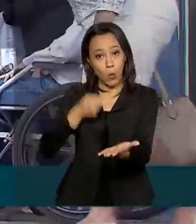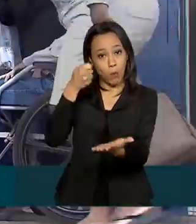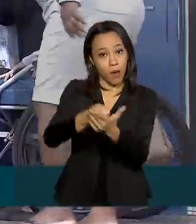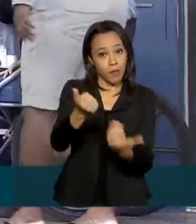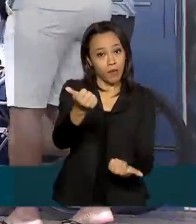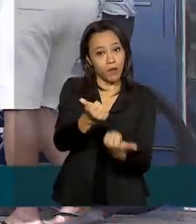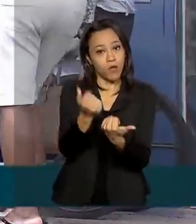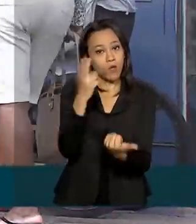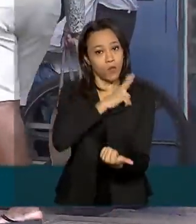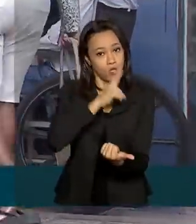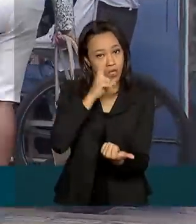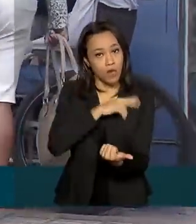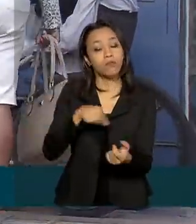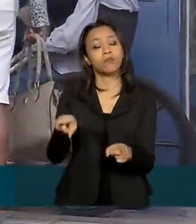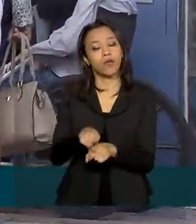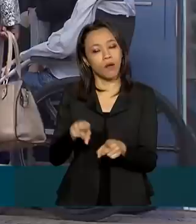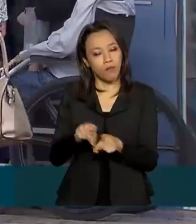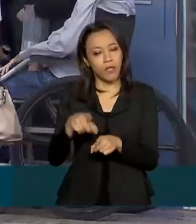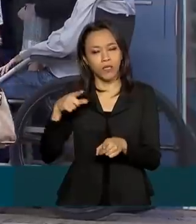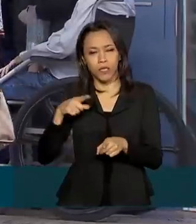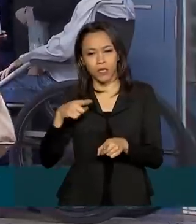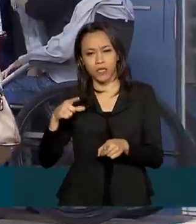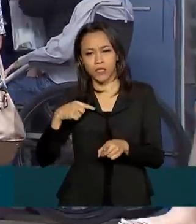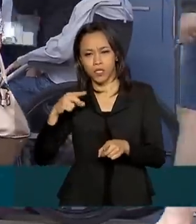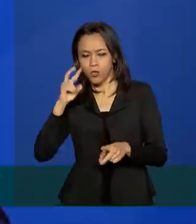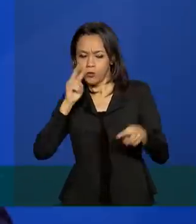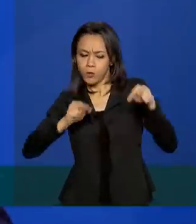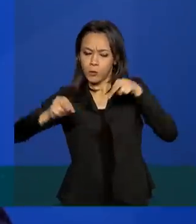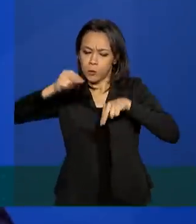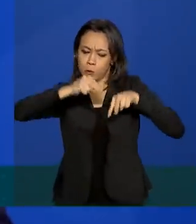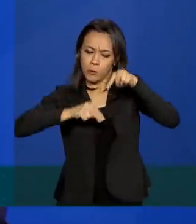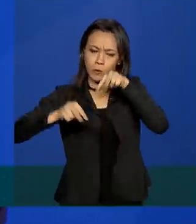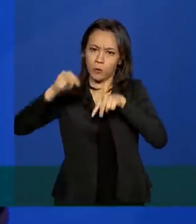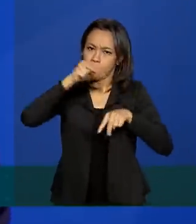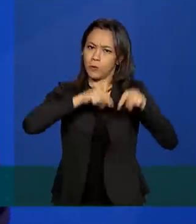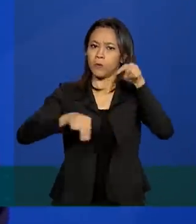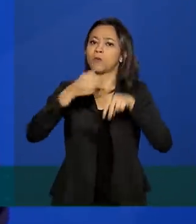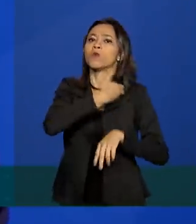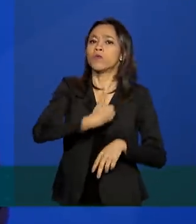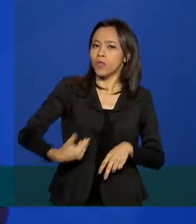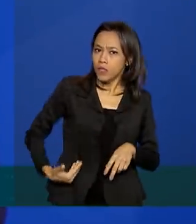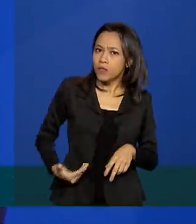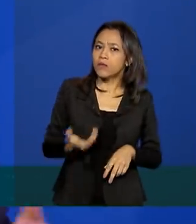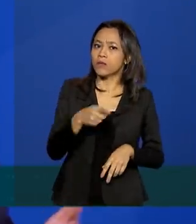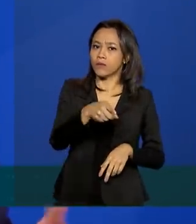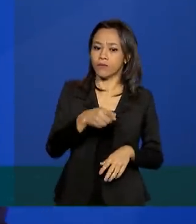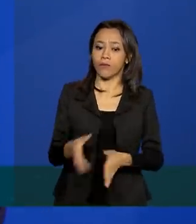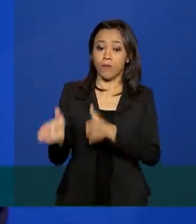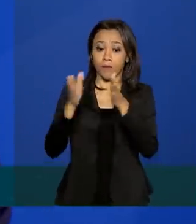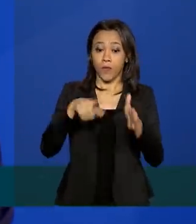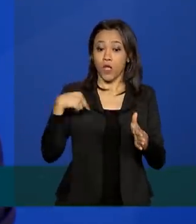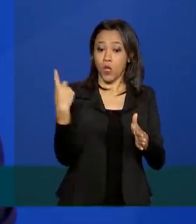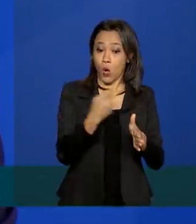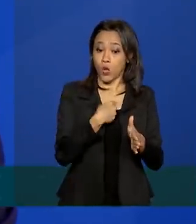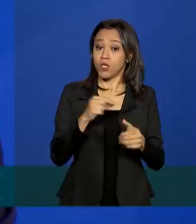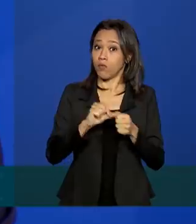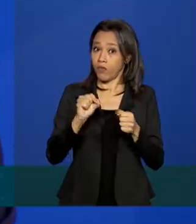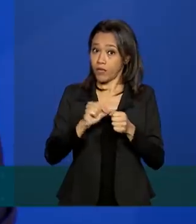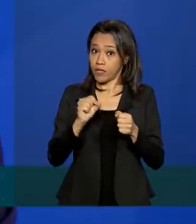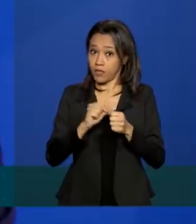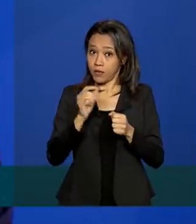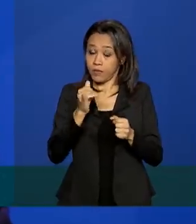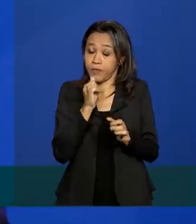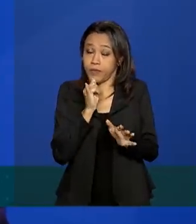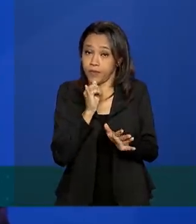também tem sido alvo de um pente fino do governo. Nós estamos fazendo várias trilhas de verificação, verificando,